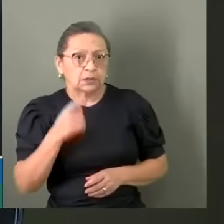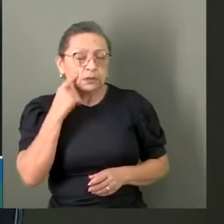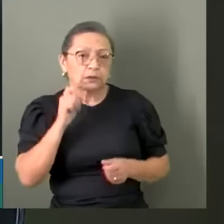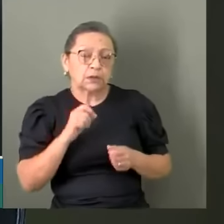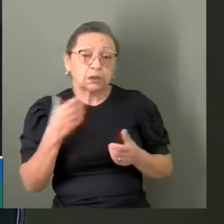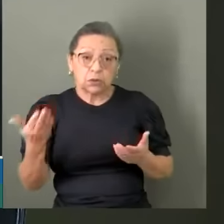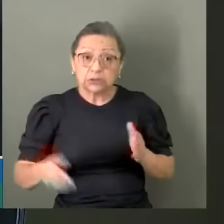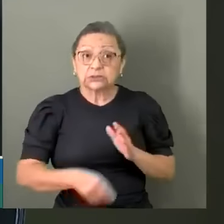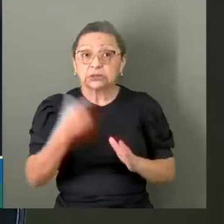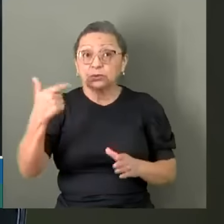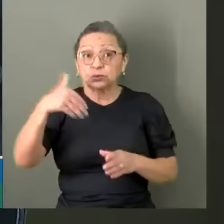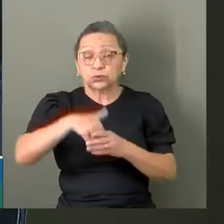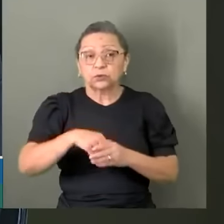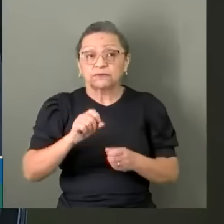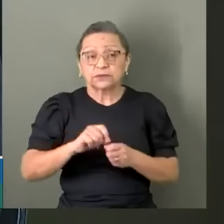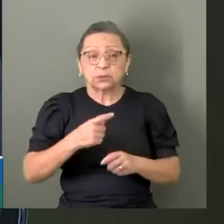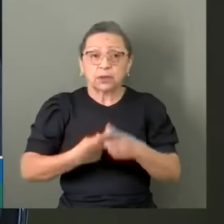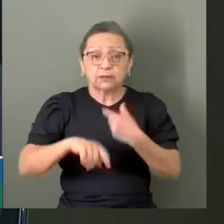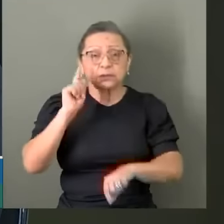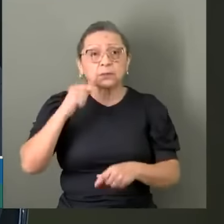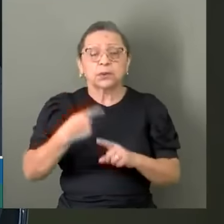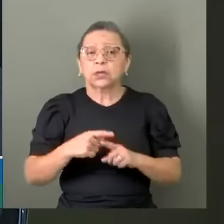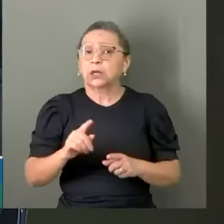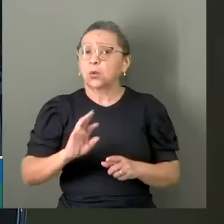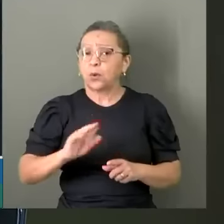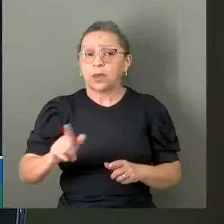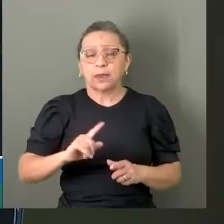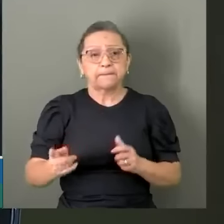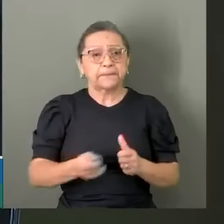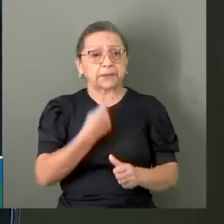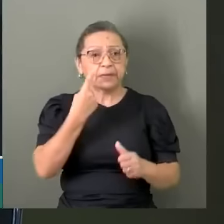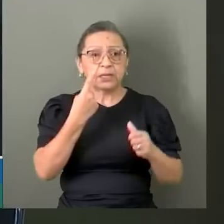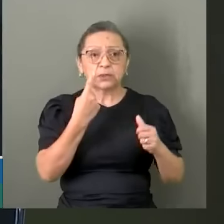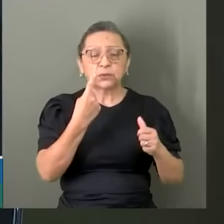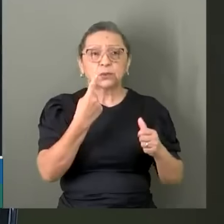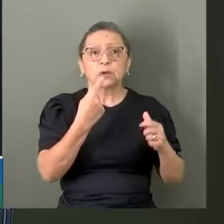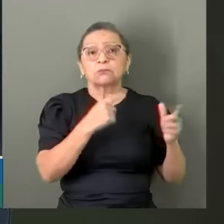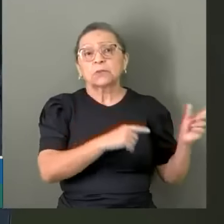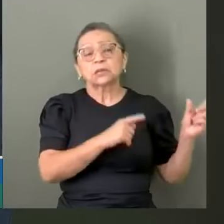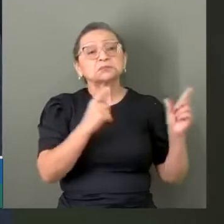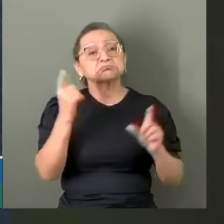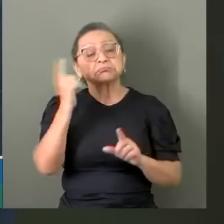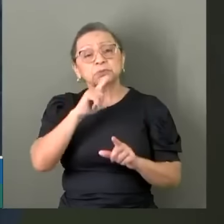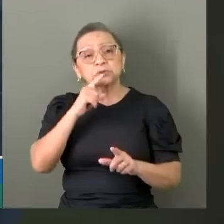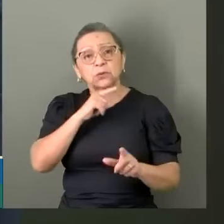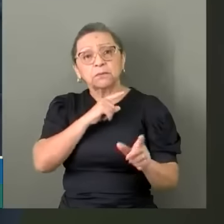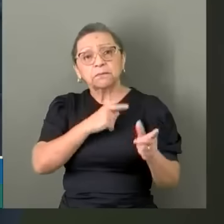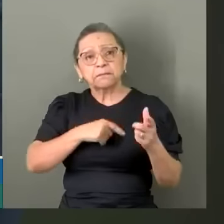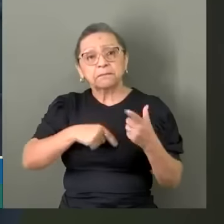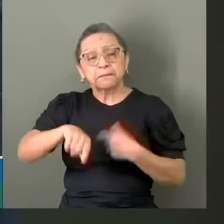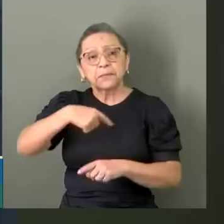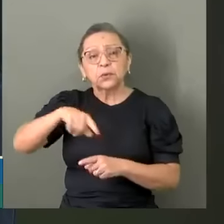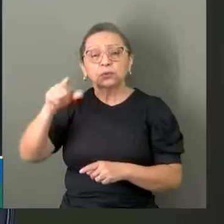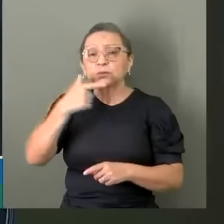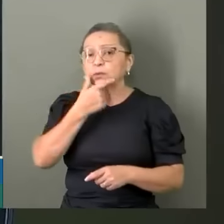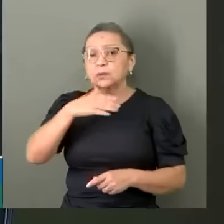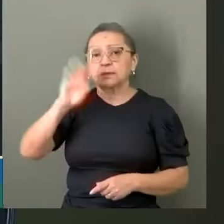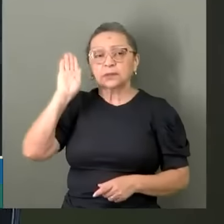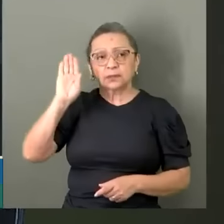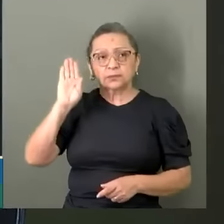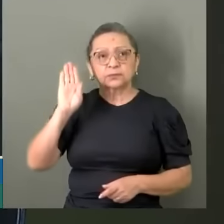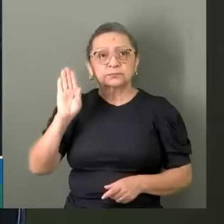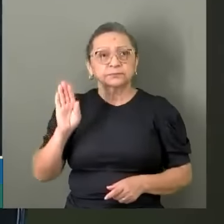desse cenário. Ele não foi o primeiro lugar e acabou passando o outro candidato, que é o candidato André